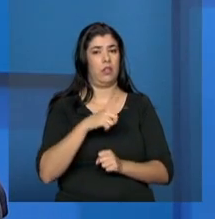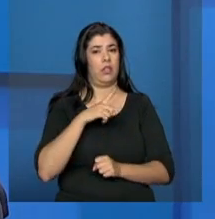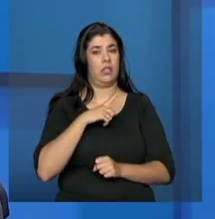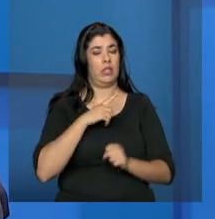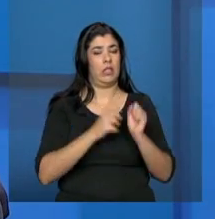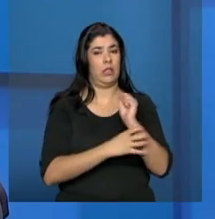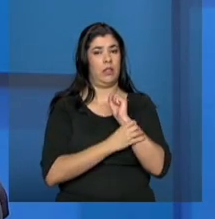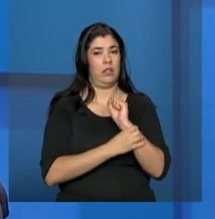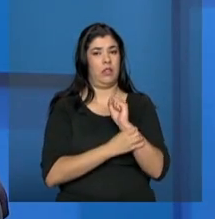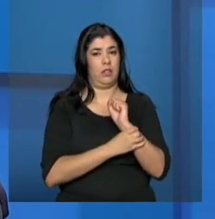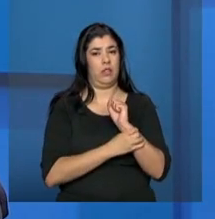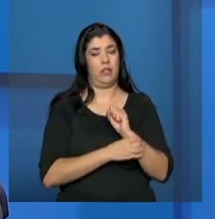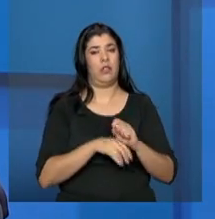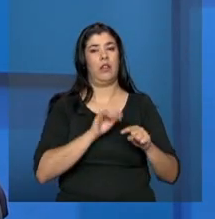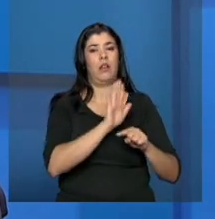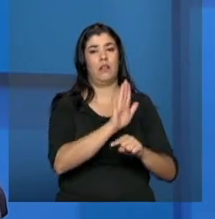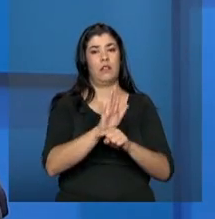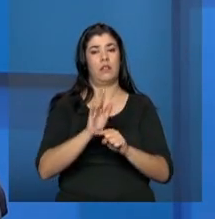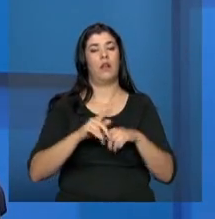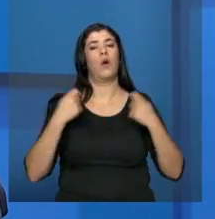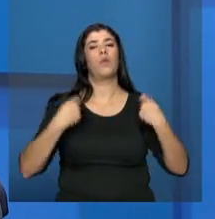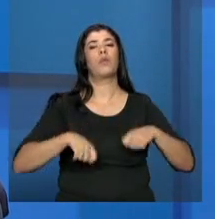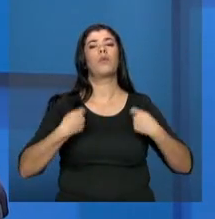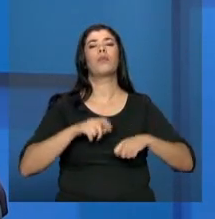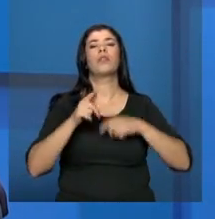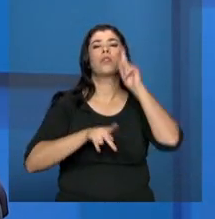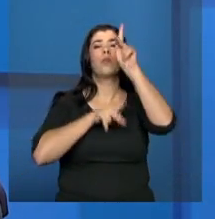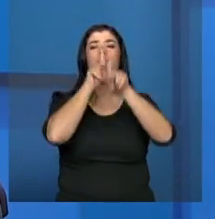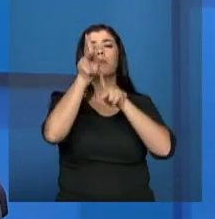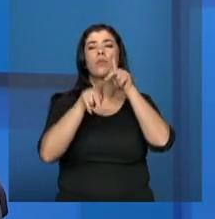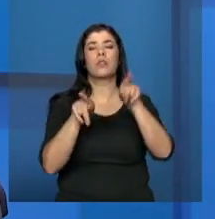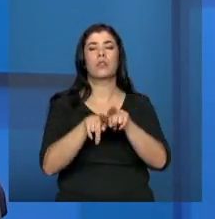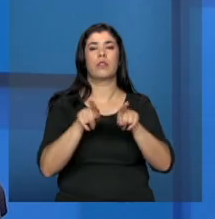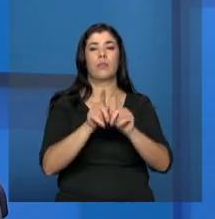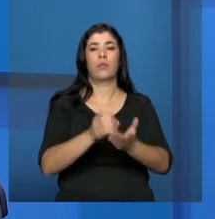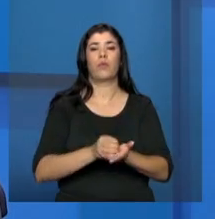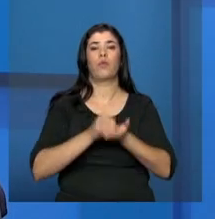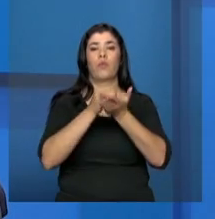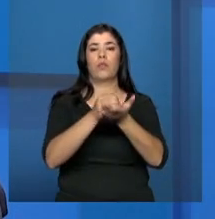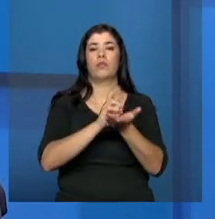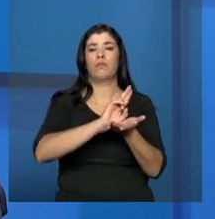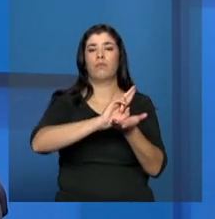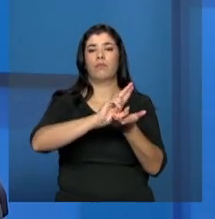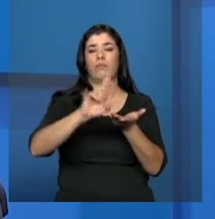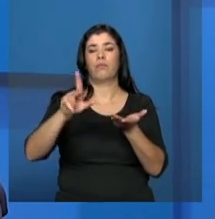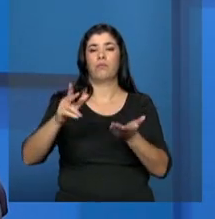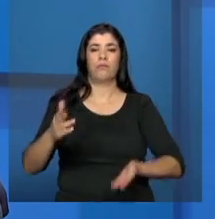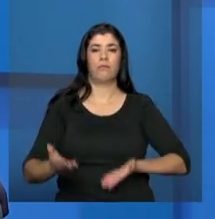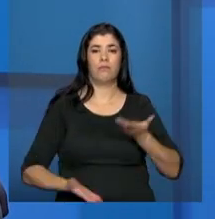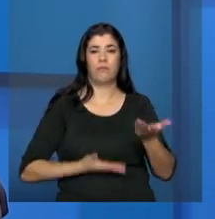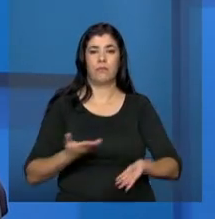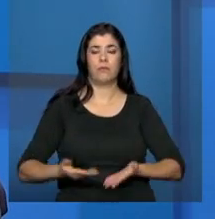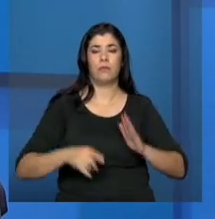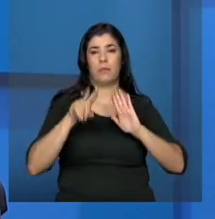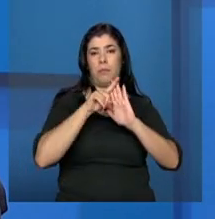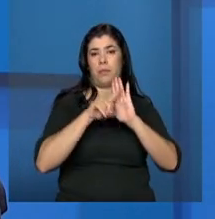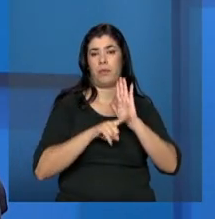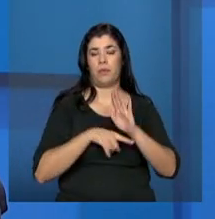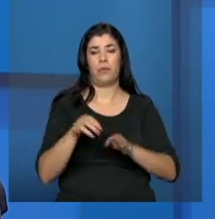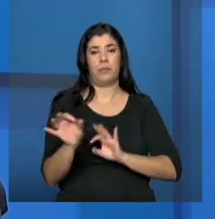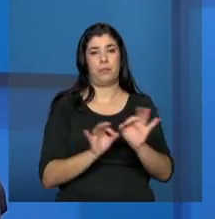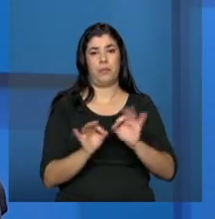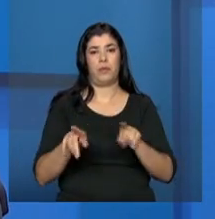entre necessidades da população e ofertas qualificadas de serviços, de programas, de projetos,